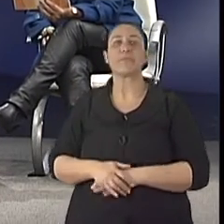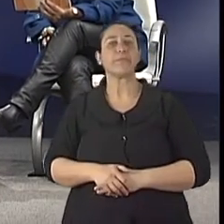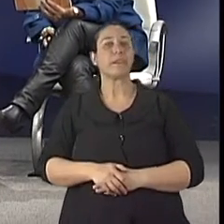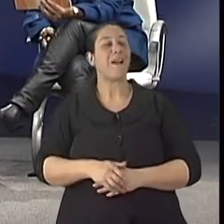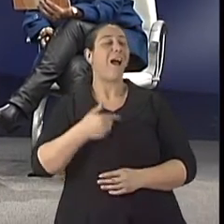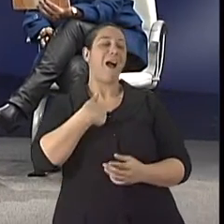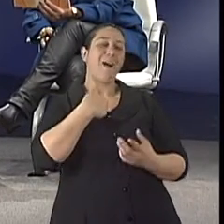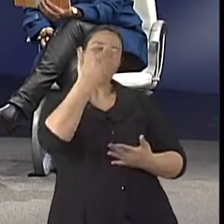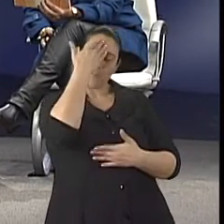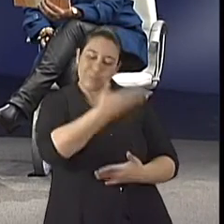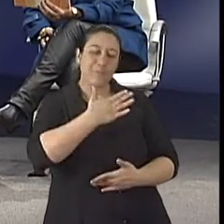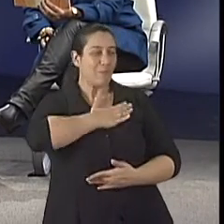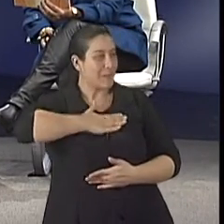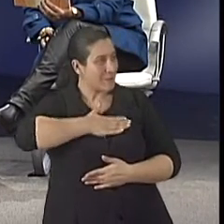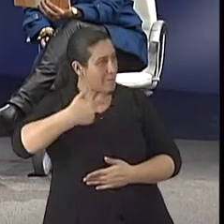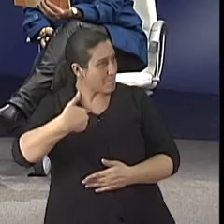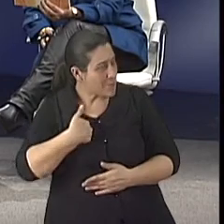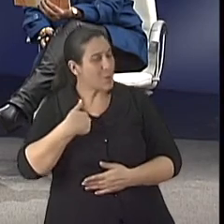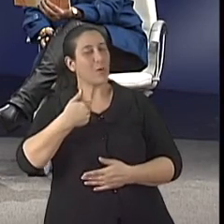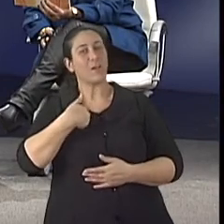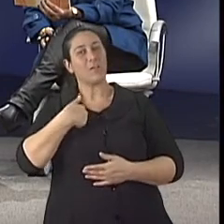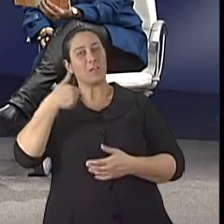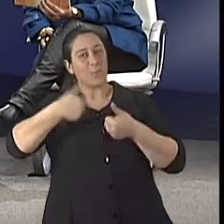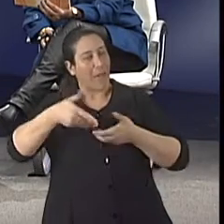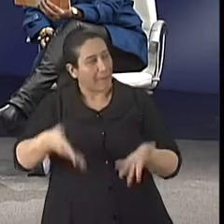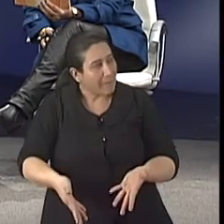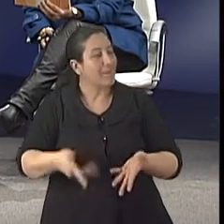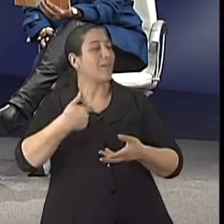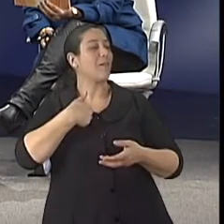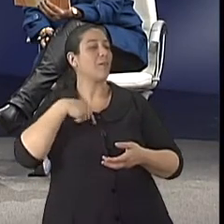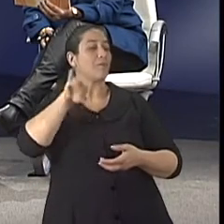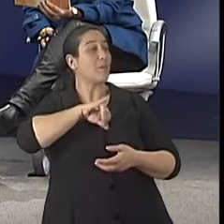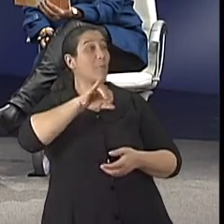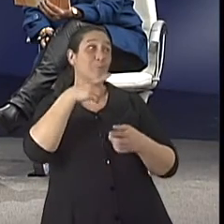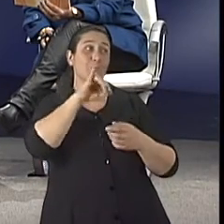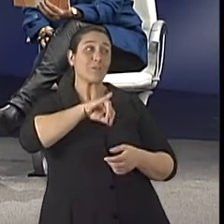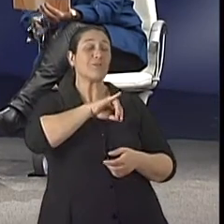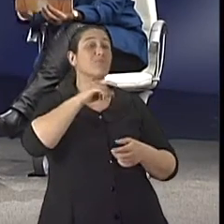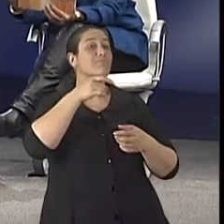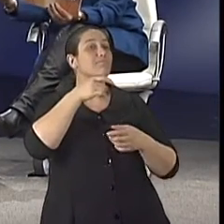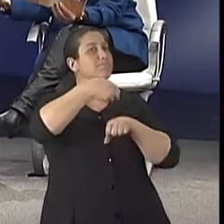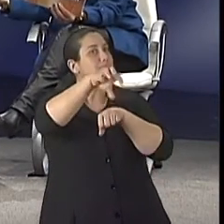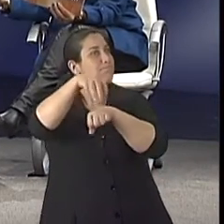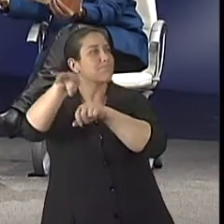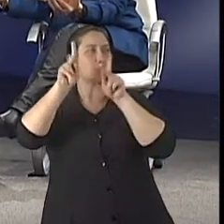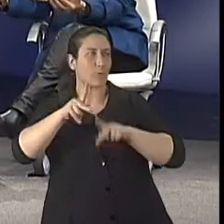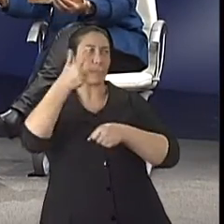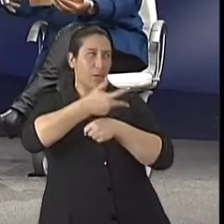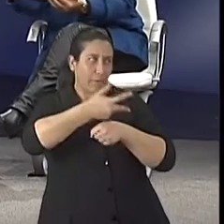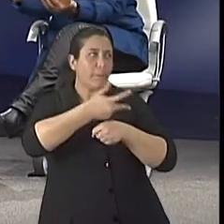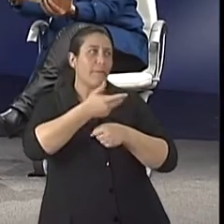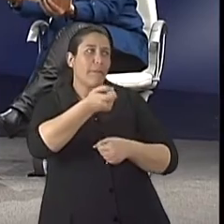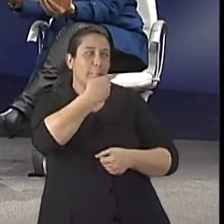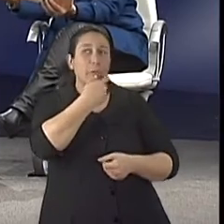agradeço a oportunidade para estar aqui no programa e abordando um assunto tão importante como a questão do uso racional de medicamentos. E principalmente com os idosos, que a